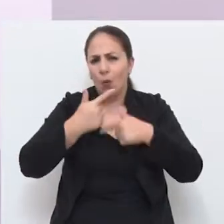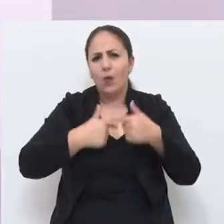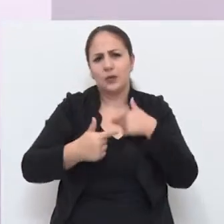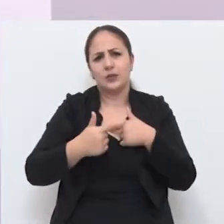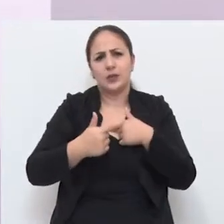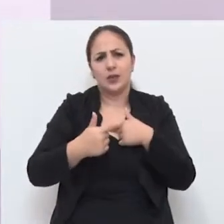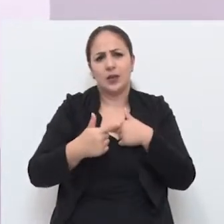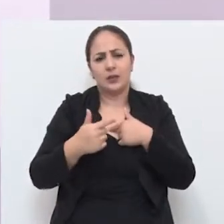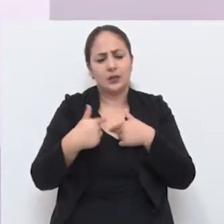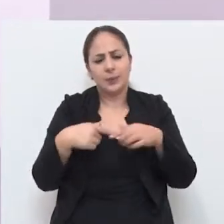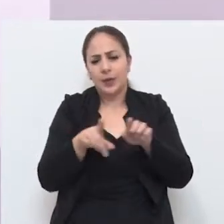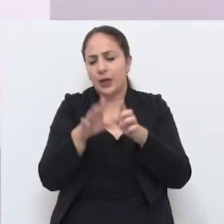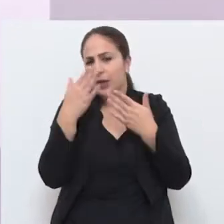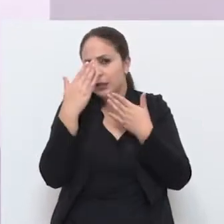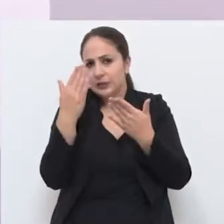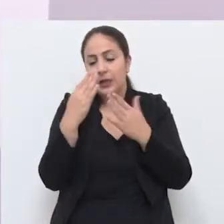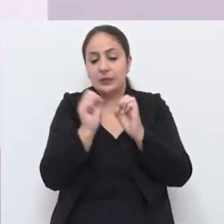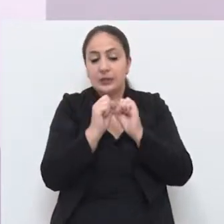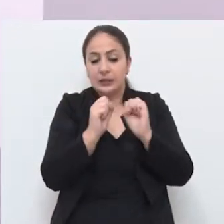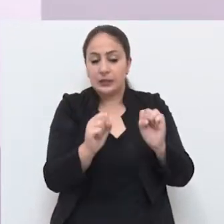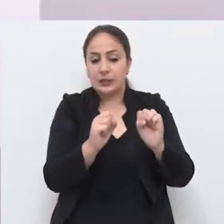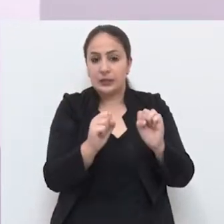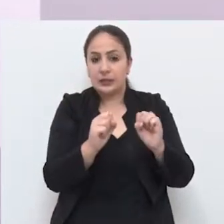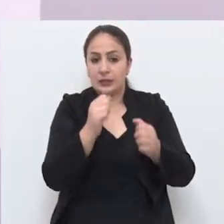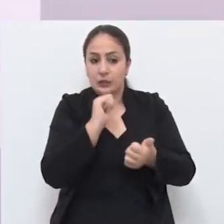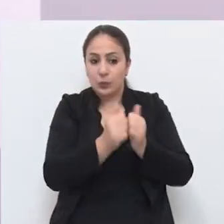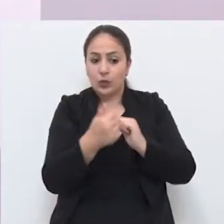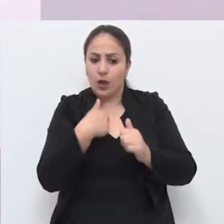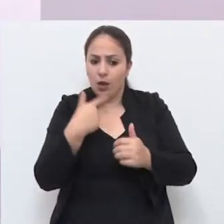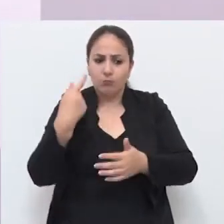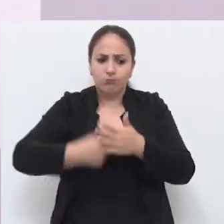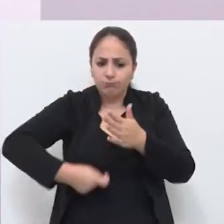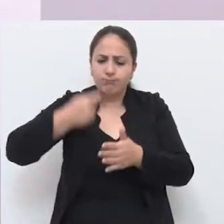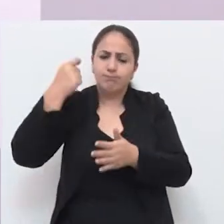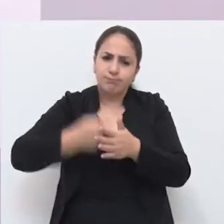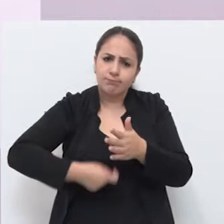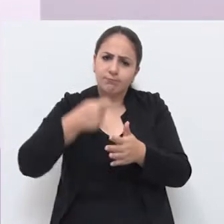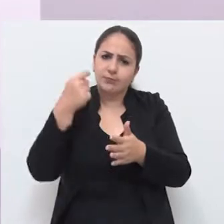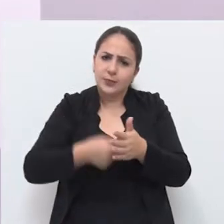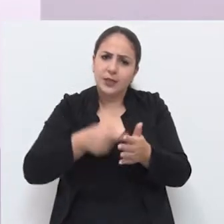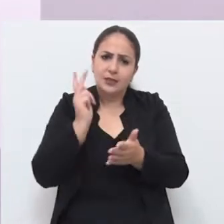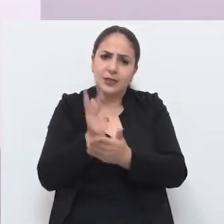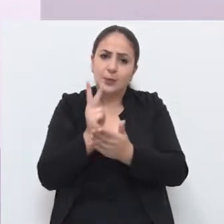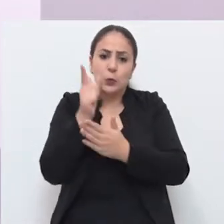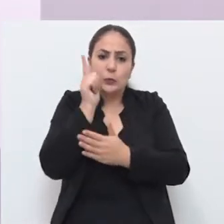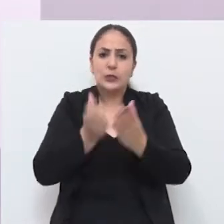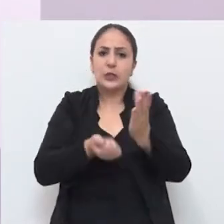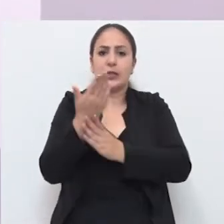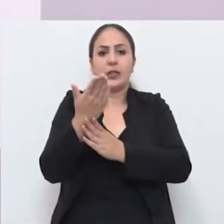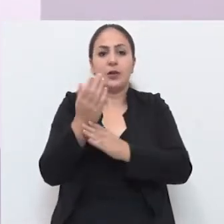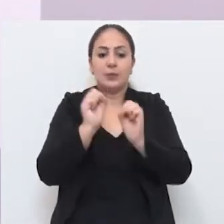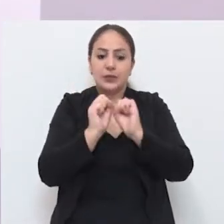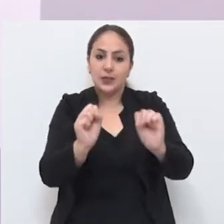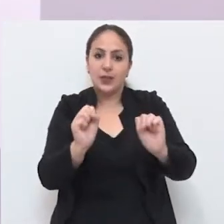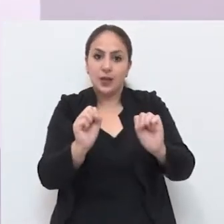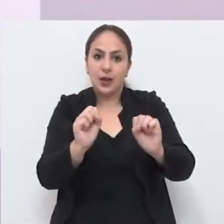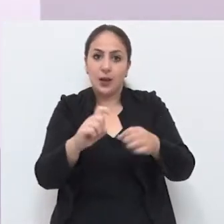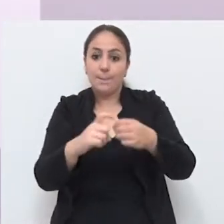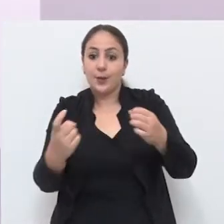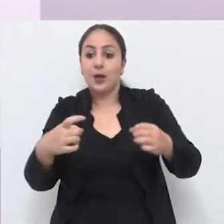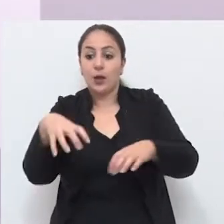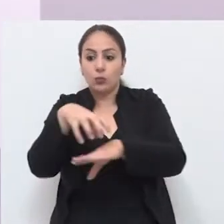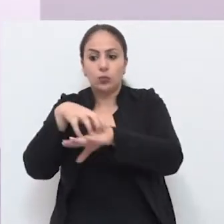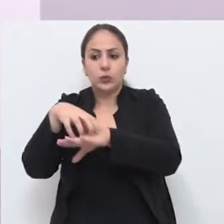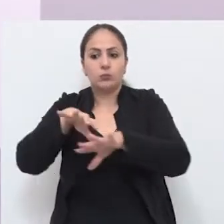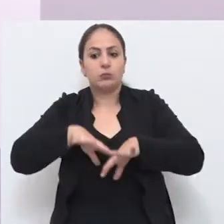Eu quero aqui agradecer, irmão, desde a criação da Secretaria de Esporte, que eu fui um guerreiro incansável para que se criasse uma Secretaria de